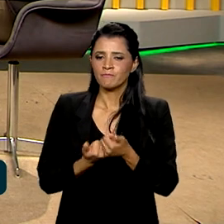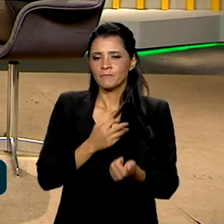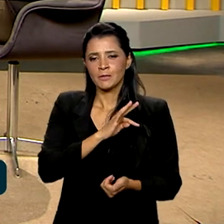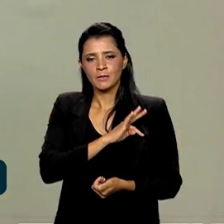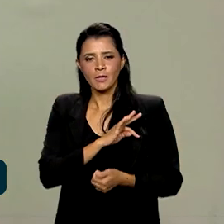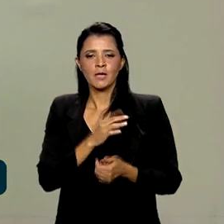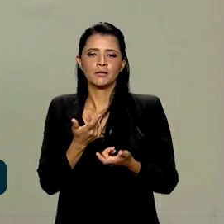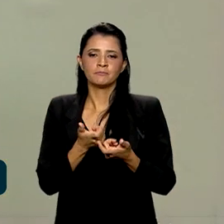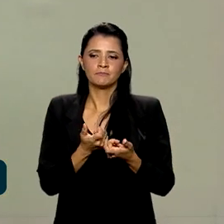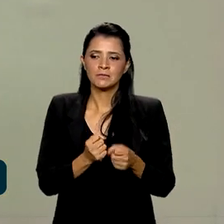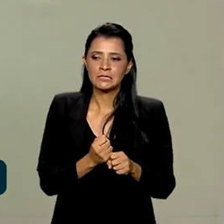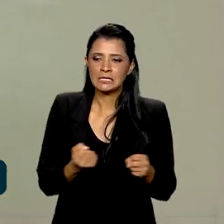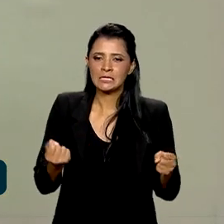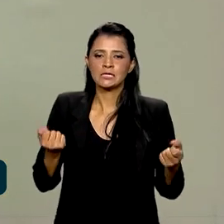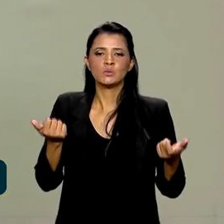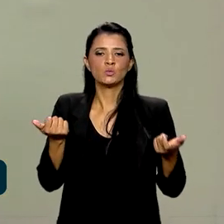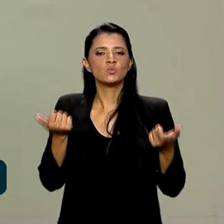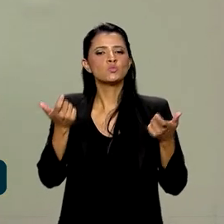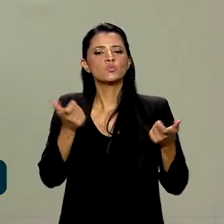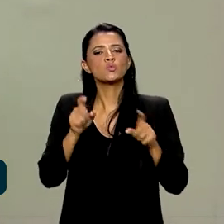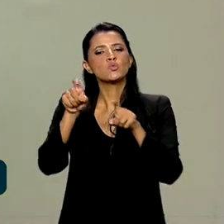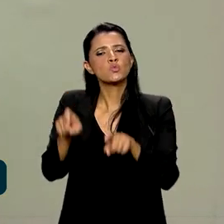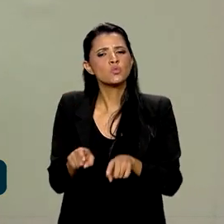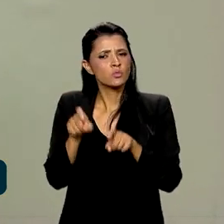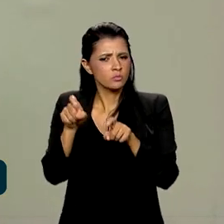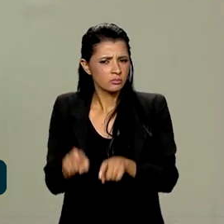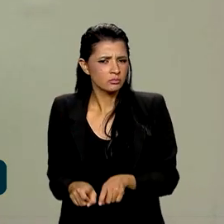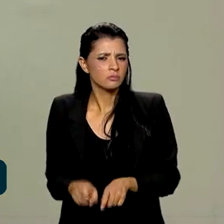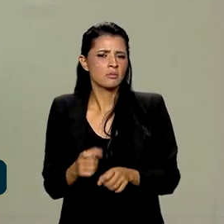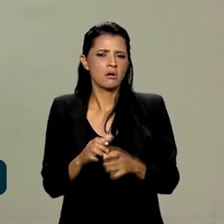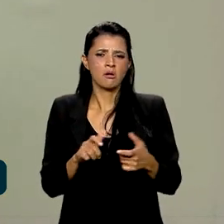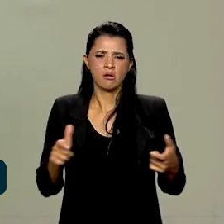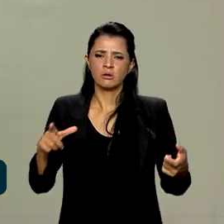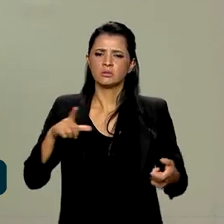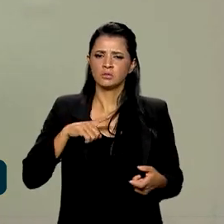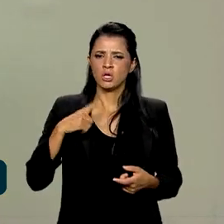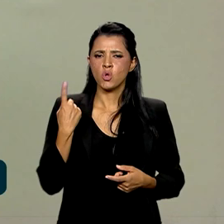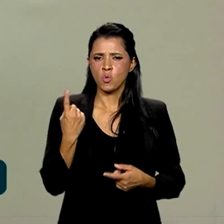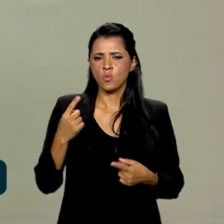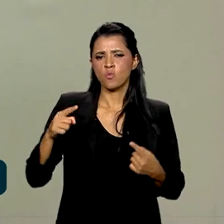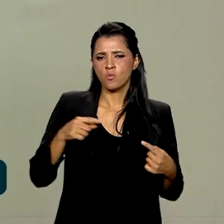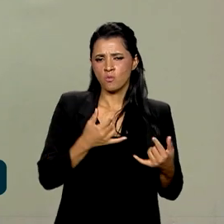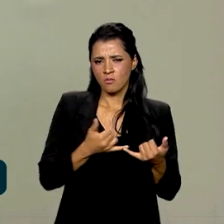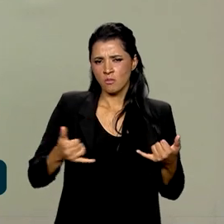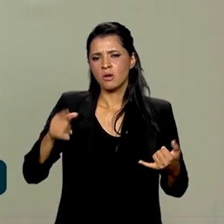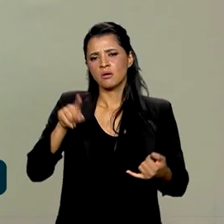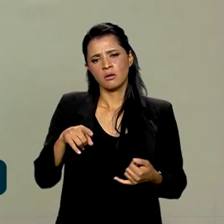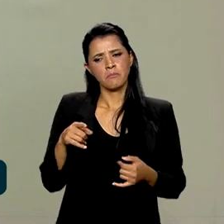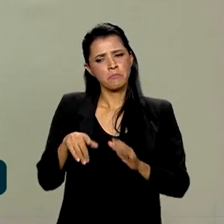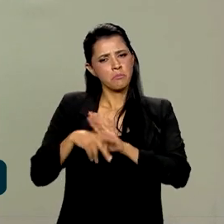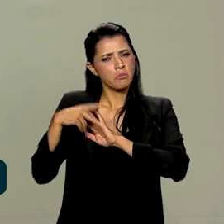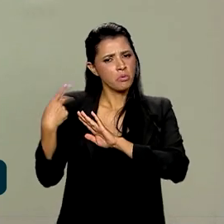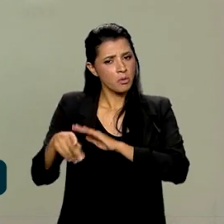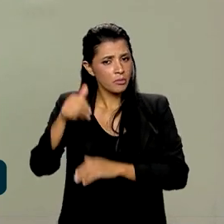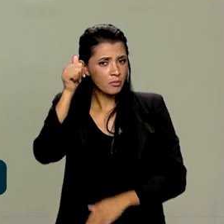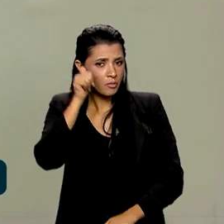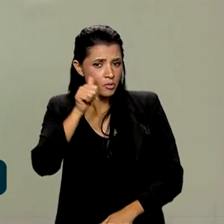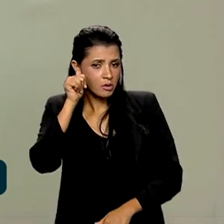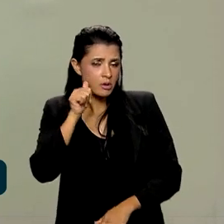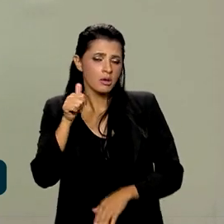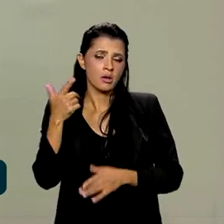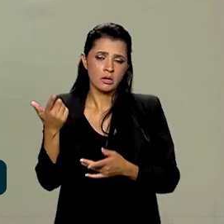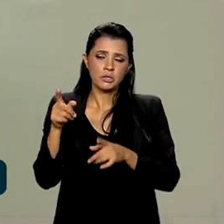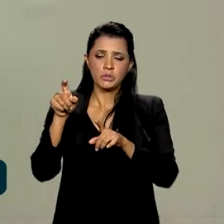extensão rural, existe aí uma vertente bem específica para as mulheres rurais do semiárido